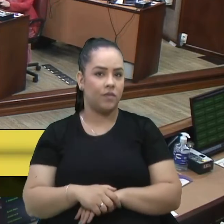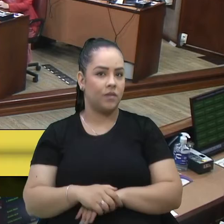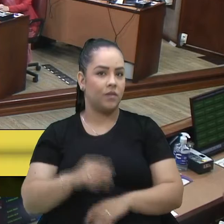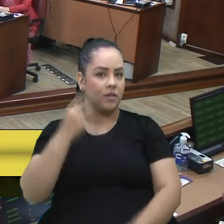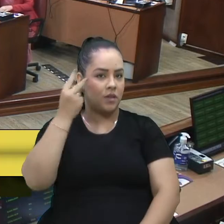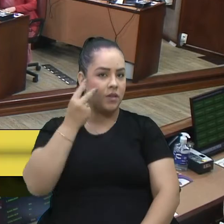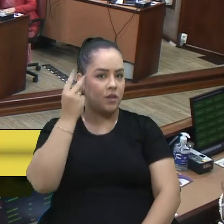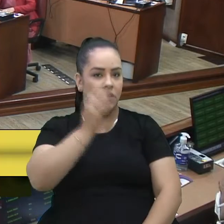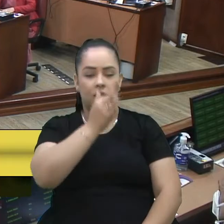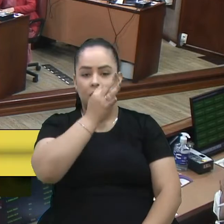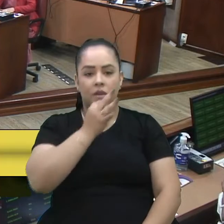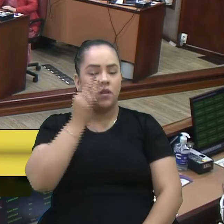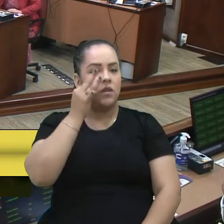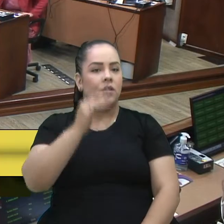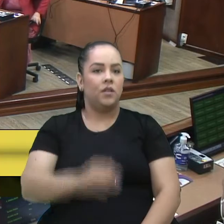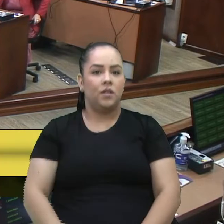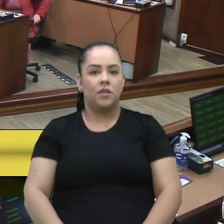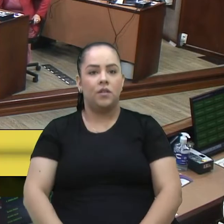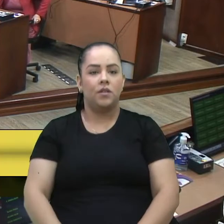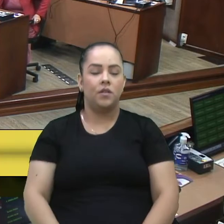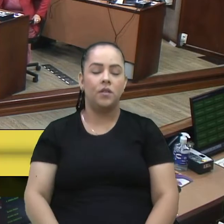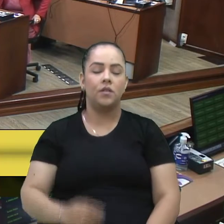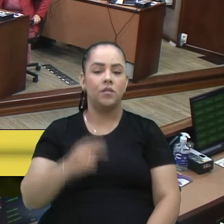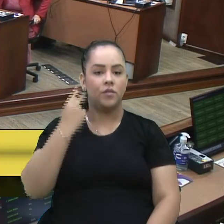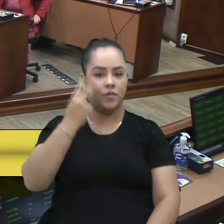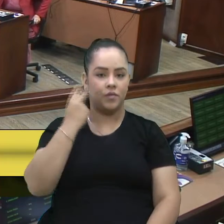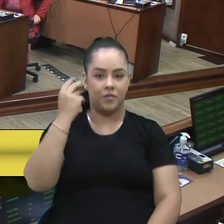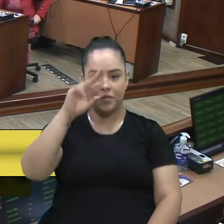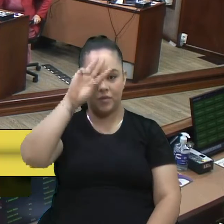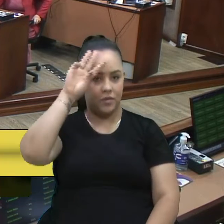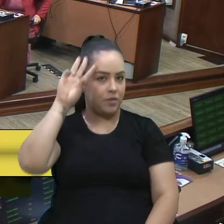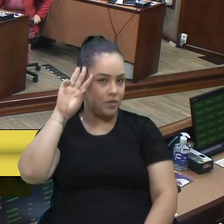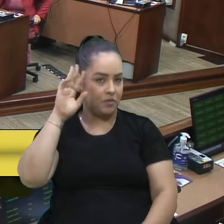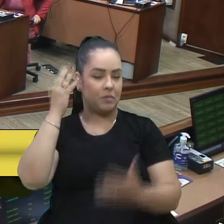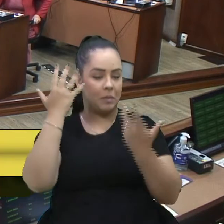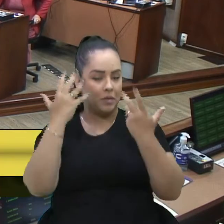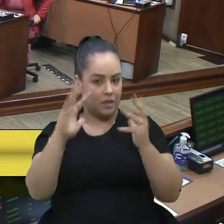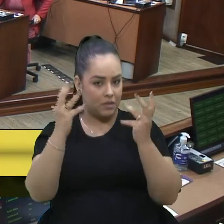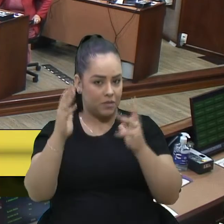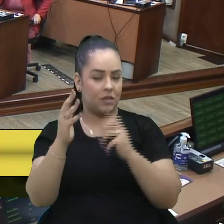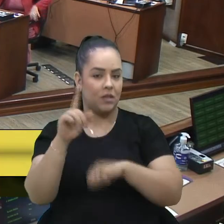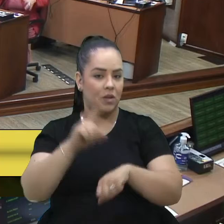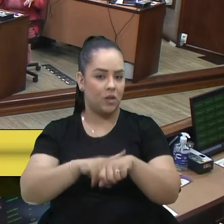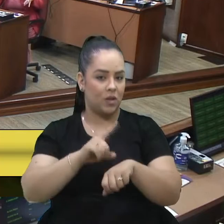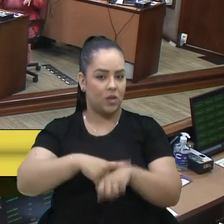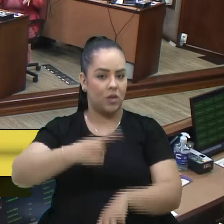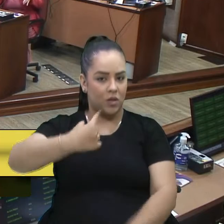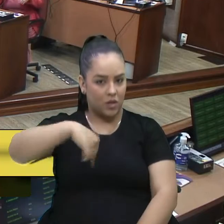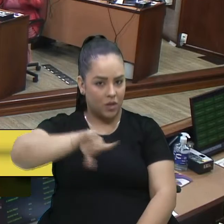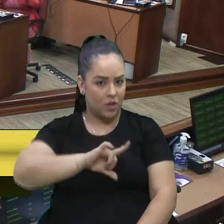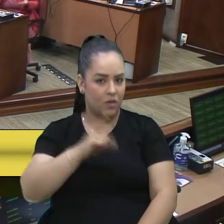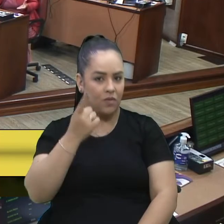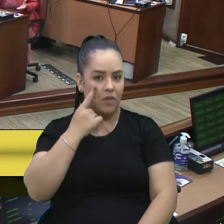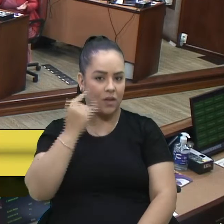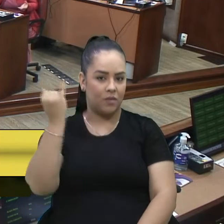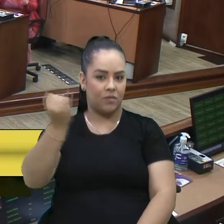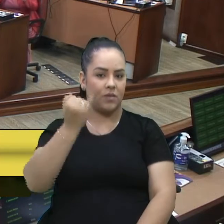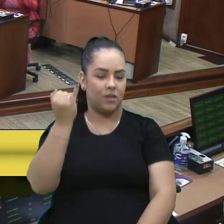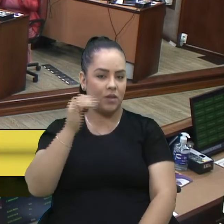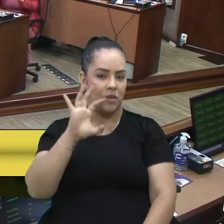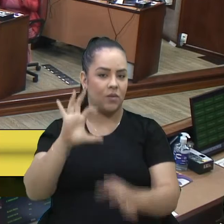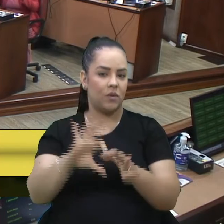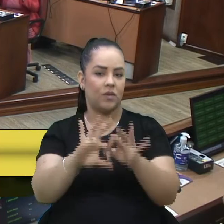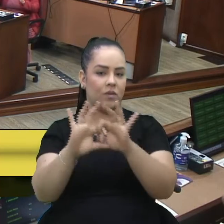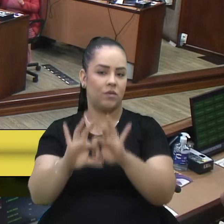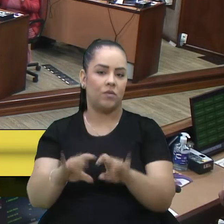Tati. Vereador Valim, parabéns por essa ação. E nessas horas a gente vê o quanto é importante a união, e que